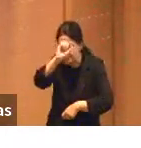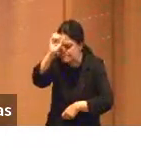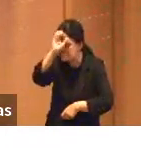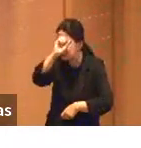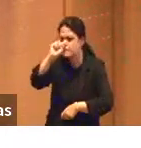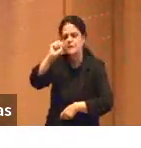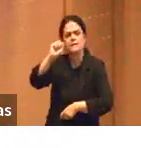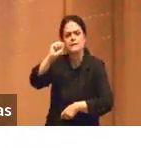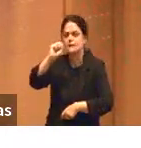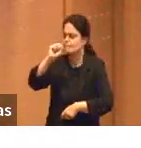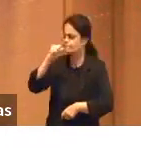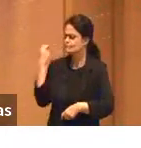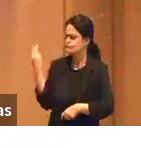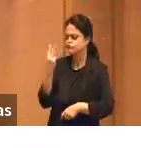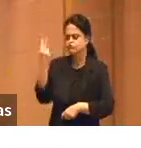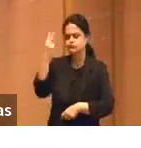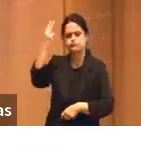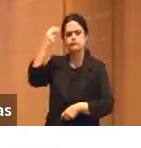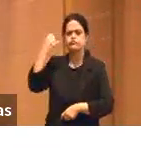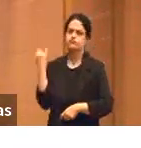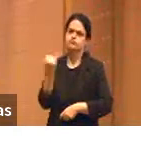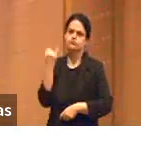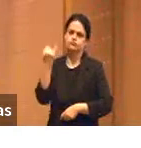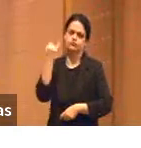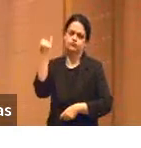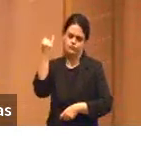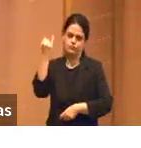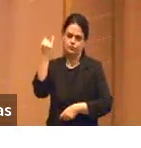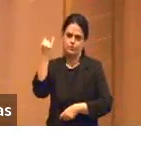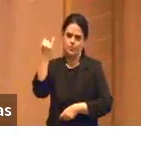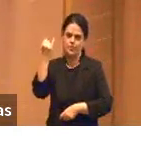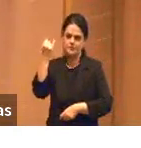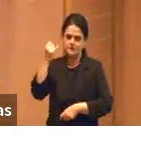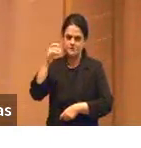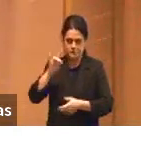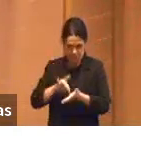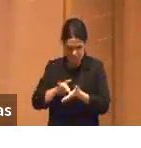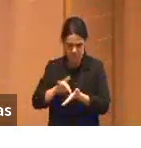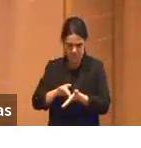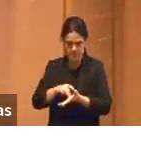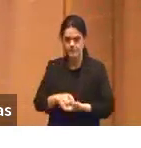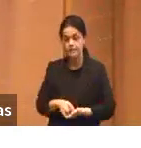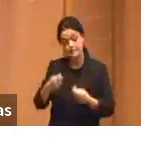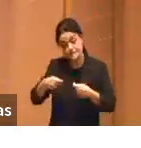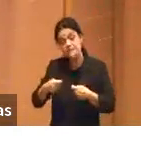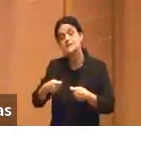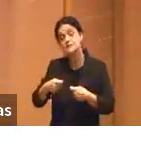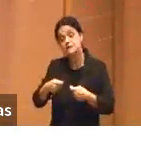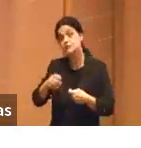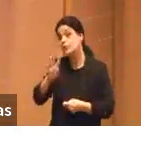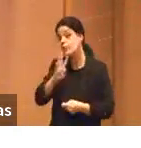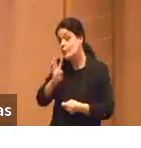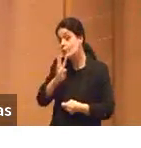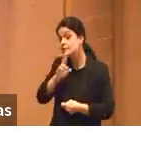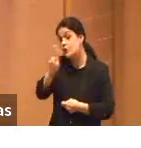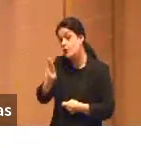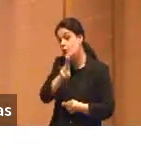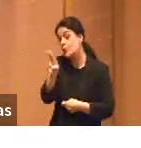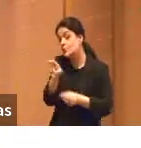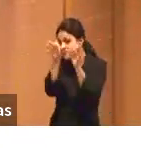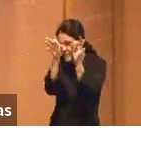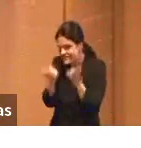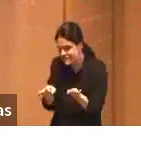Portanto, é preciso ter uma educação para o uso. Meu tempo está acabando, eu só queria teorizar sobre essas concepções de uso.